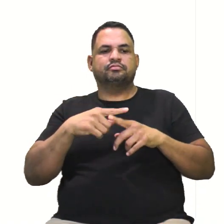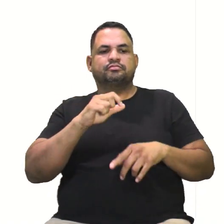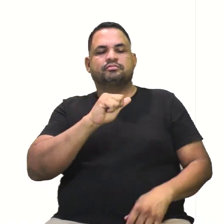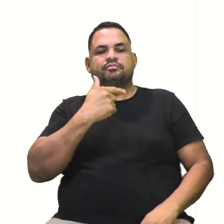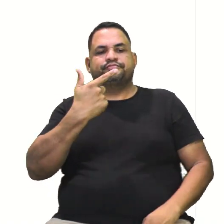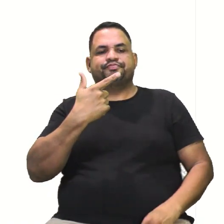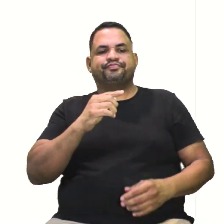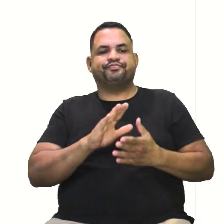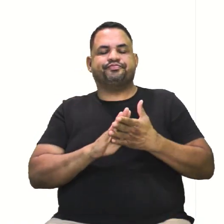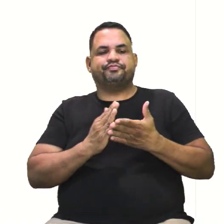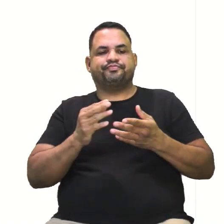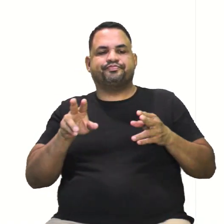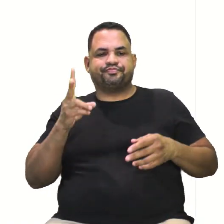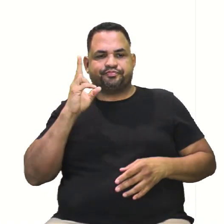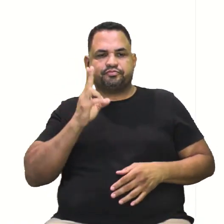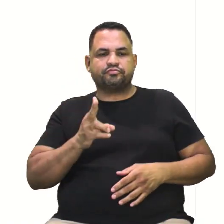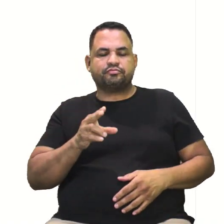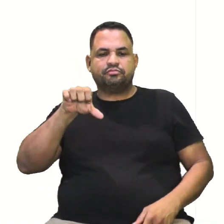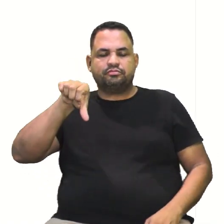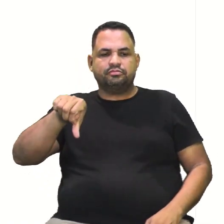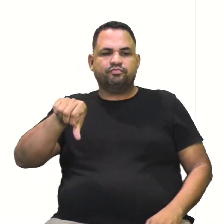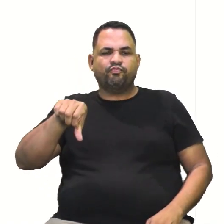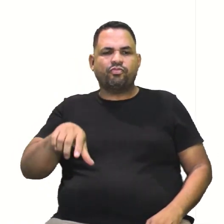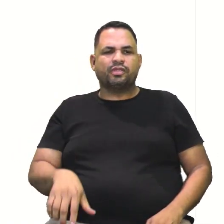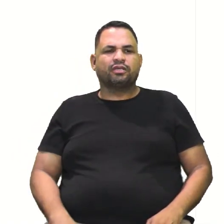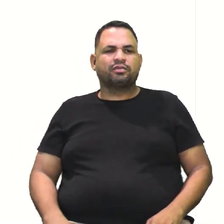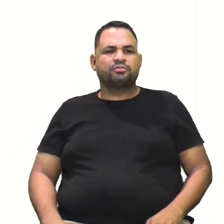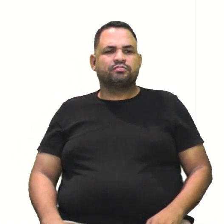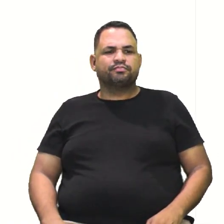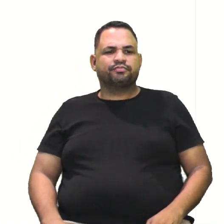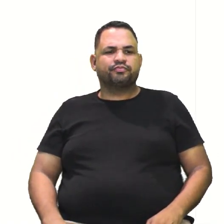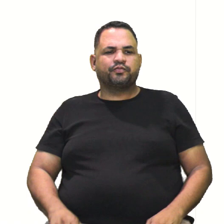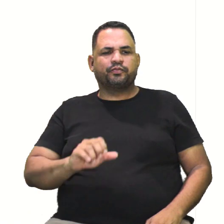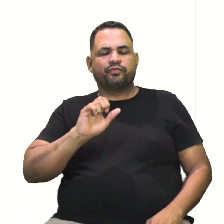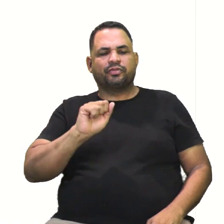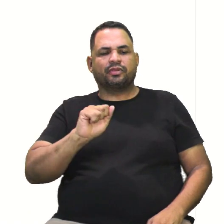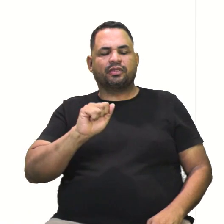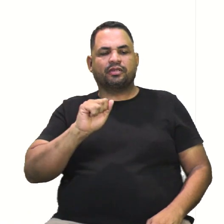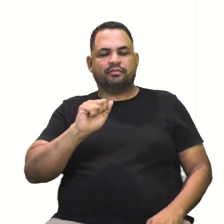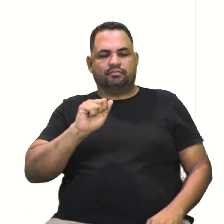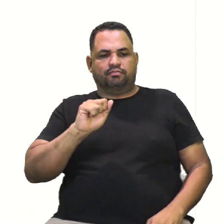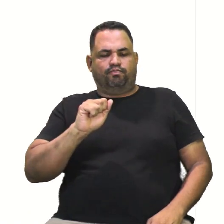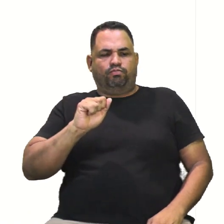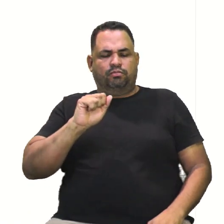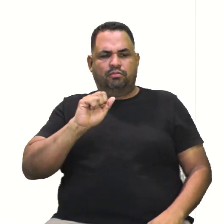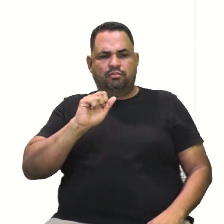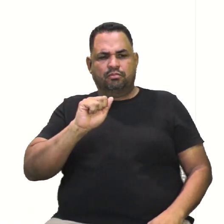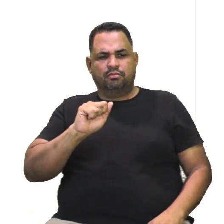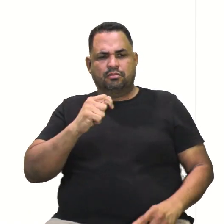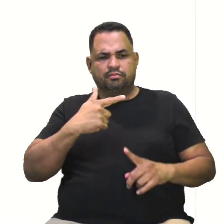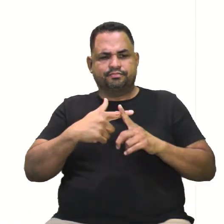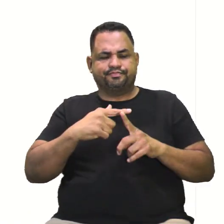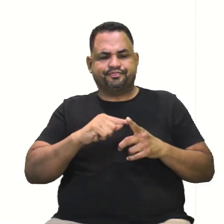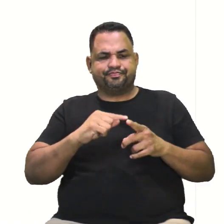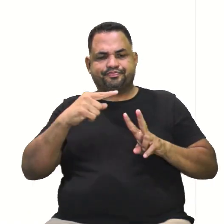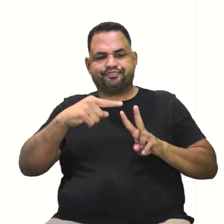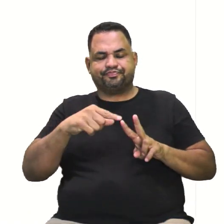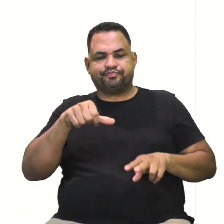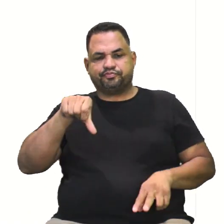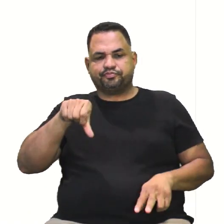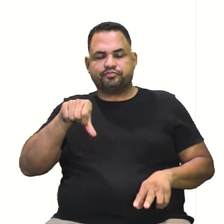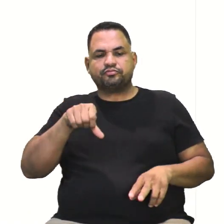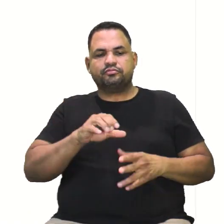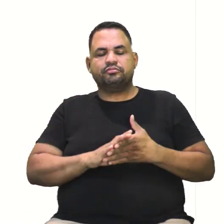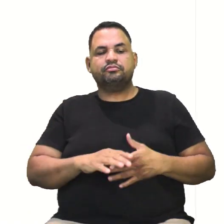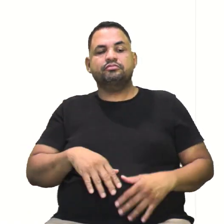o a² a gente vai igualar a quem? A 9, né? Isso. Então, a a vai ser mais ou menos raiz de 9,